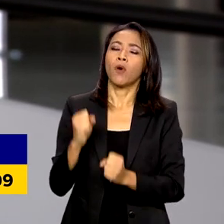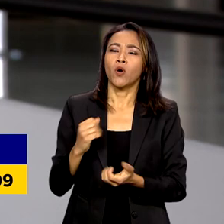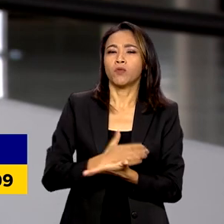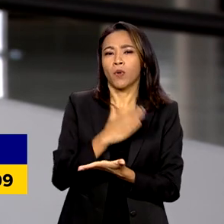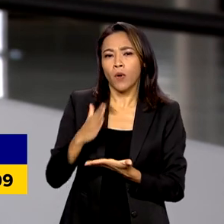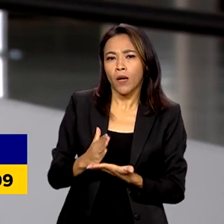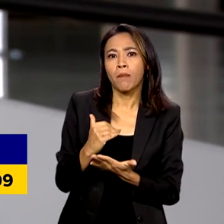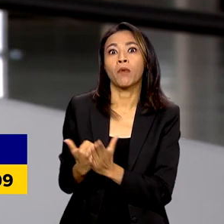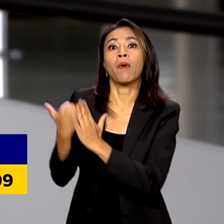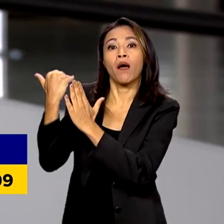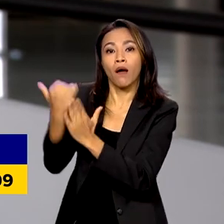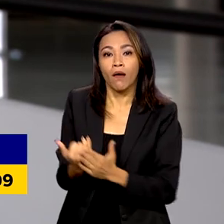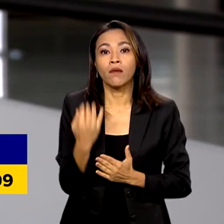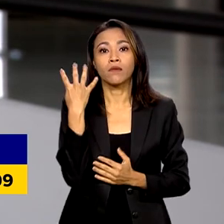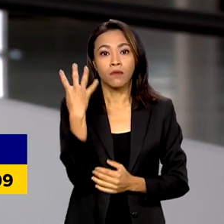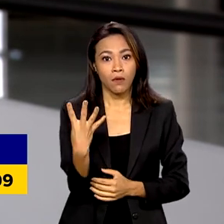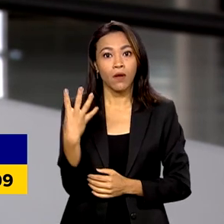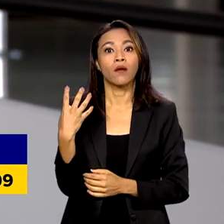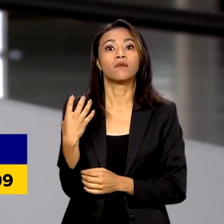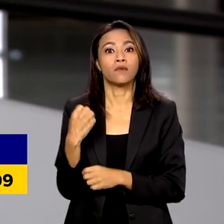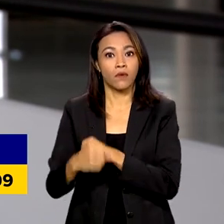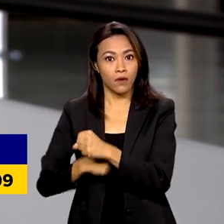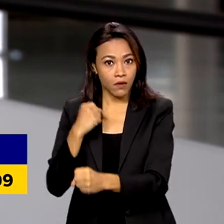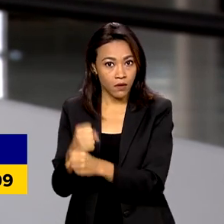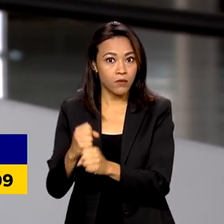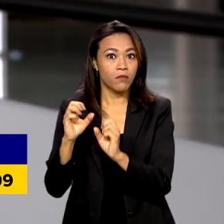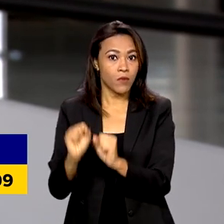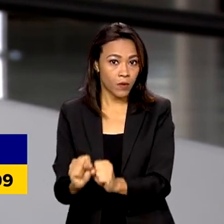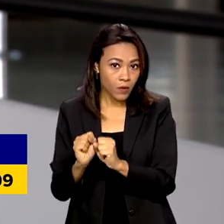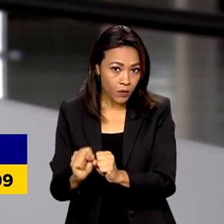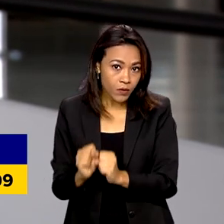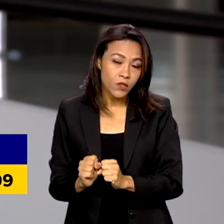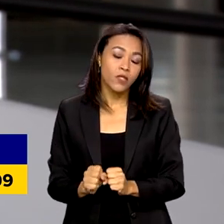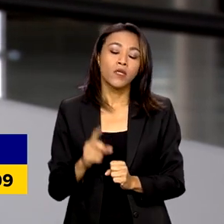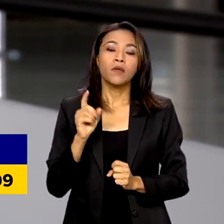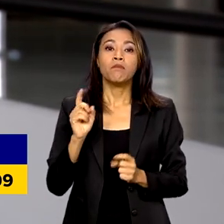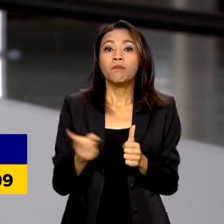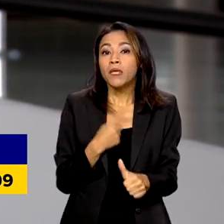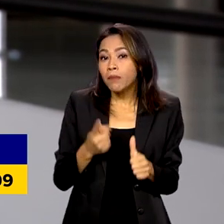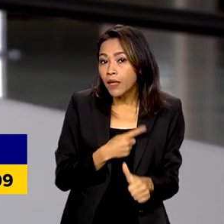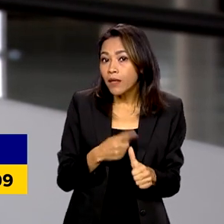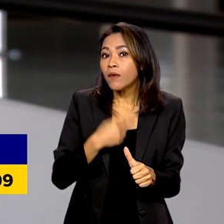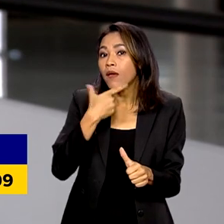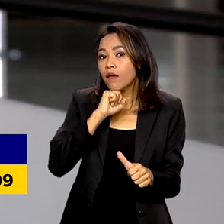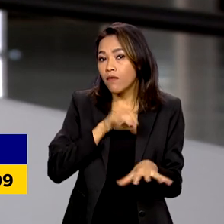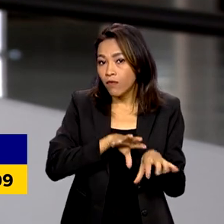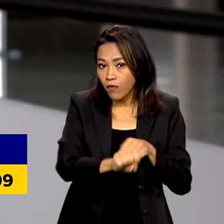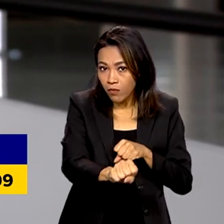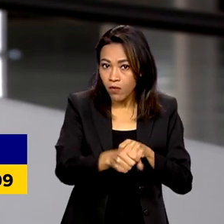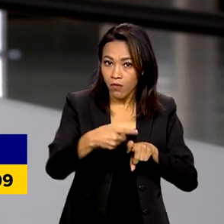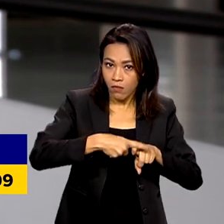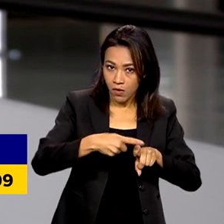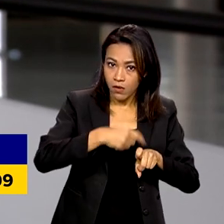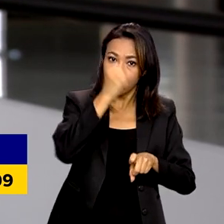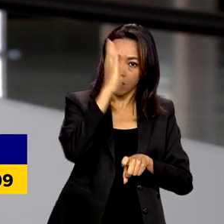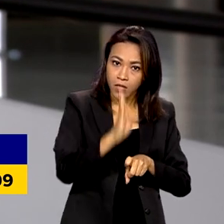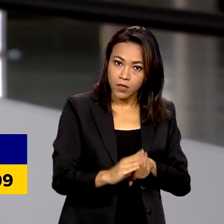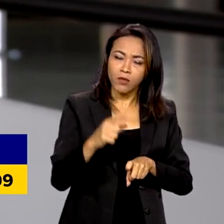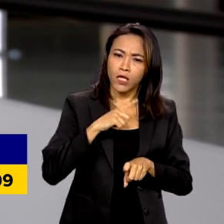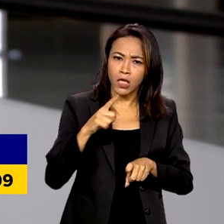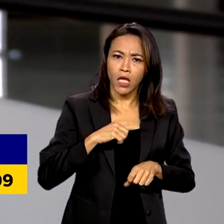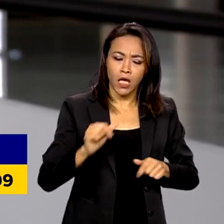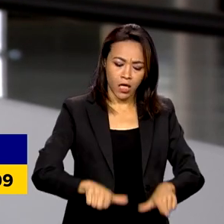quatro anos e podem participar em ordem de prioridade. Os médicos formados aqui no Brasil ou com o diploma